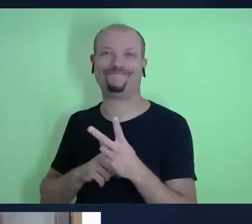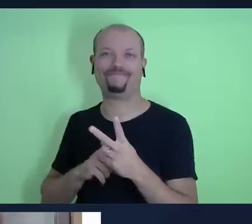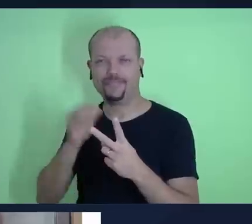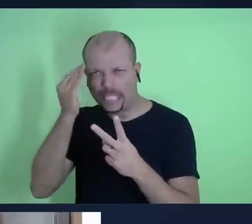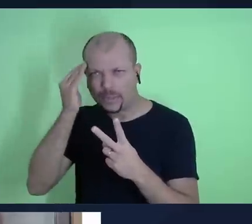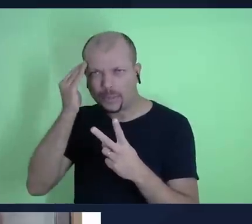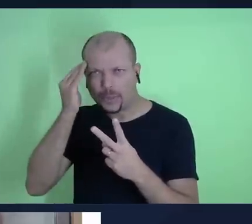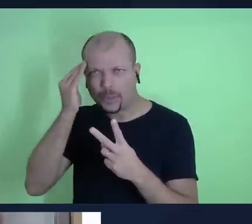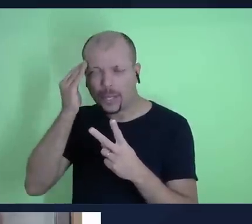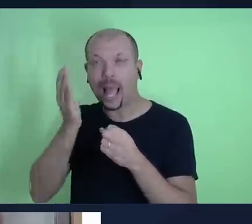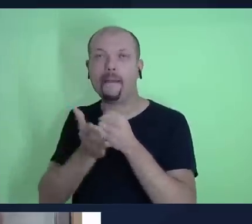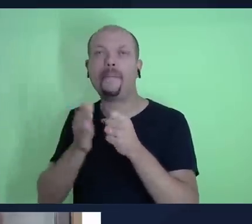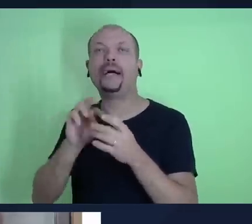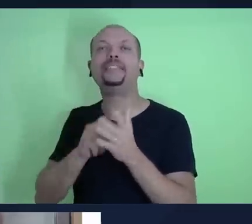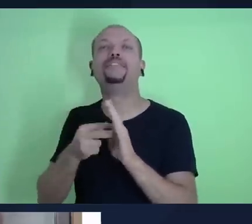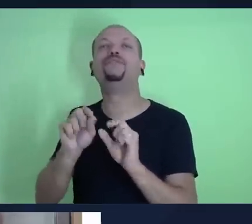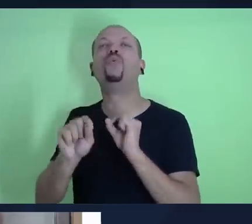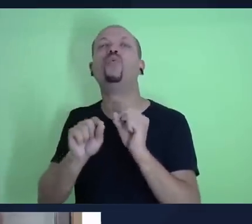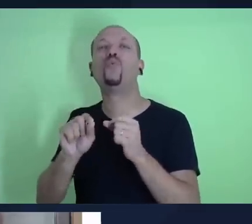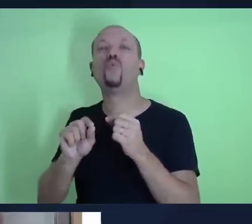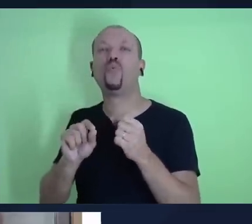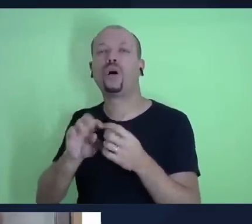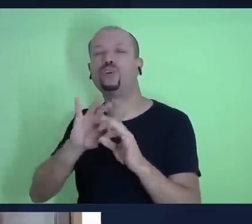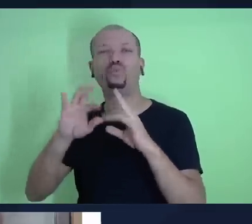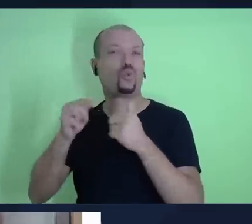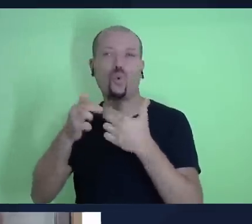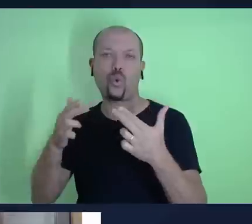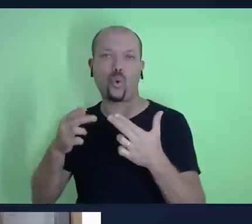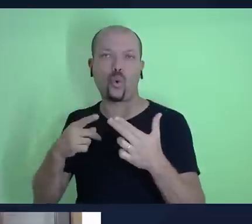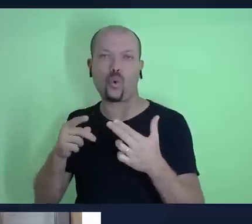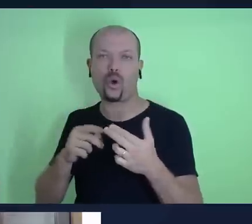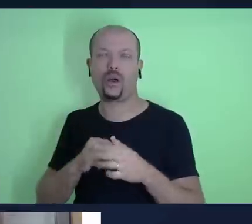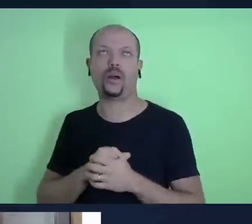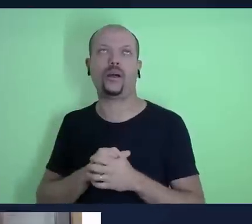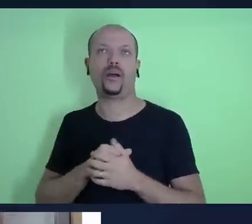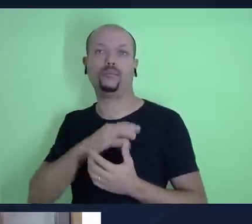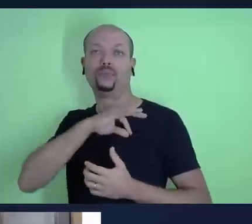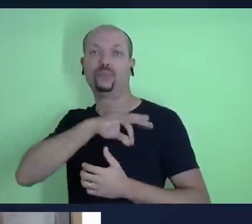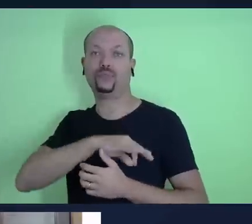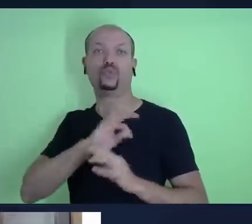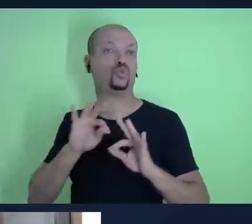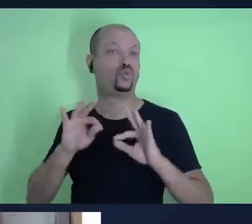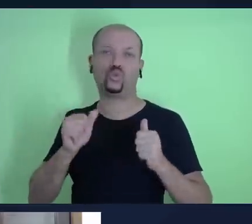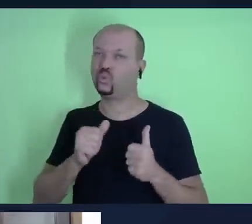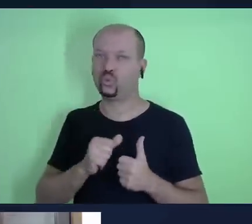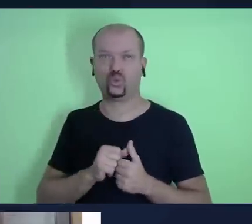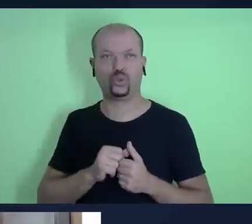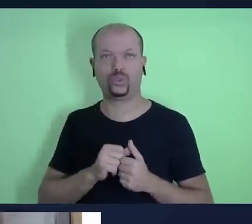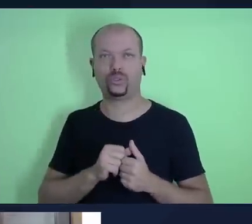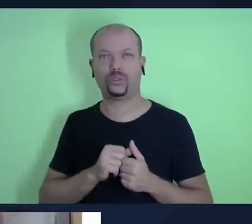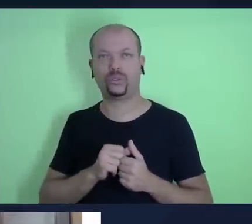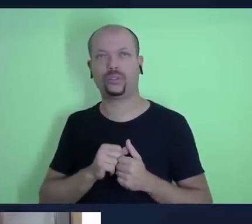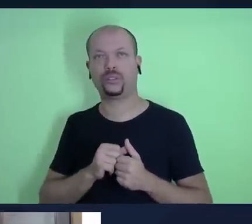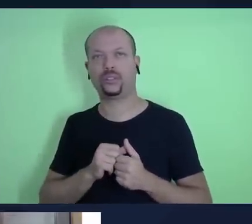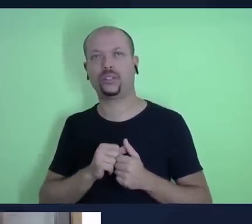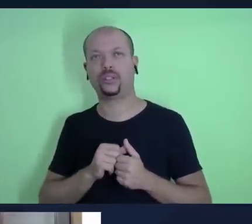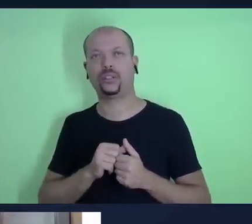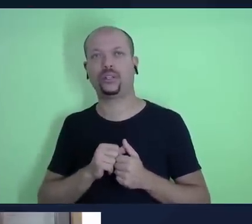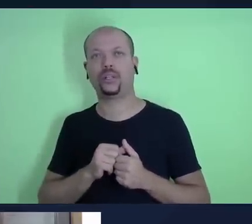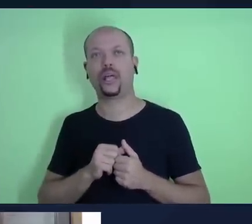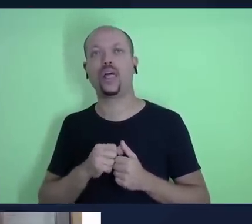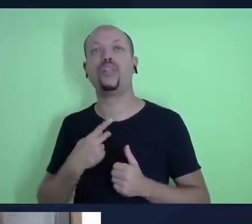princípio é que de tudo aquilo que compõe a nossa renda ou que constitui o nosso patrimônio